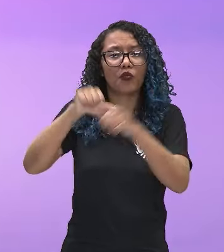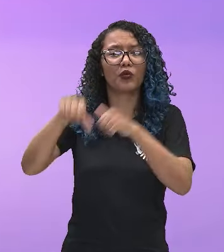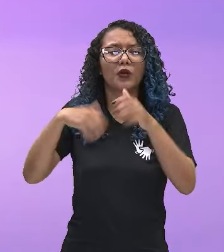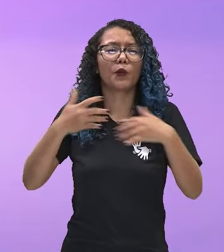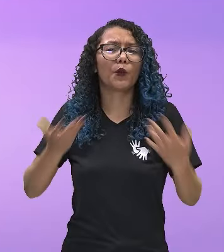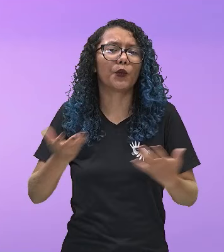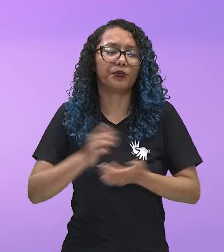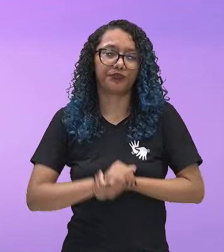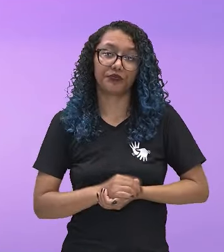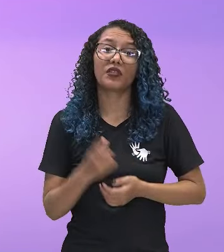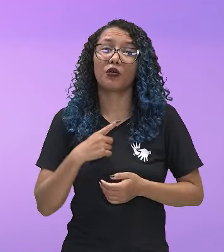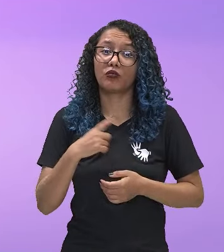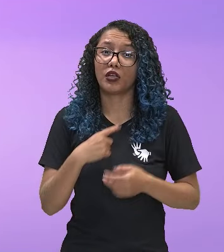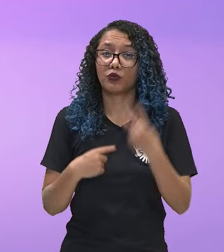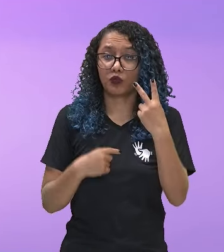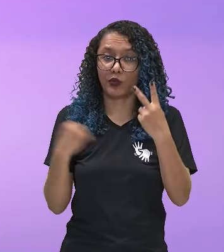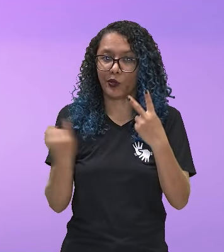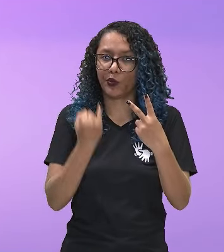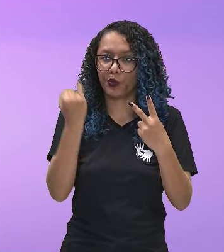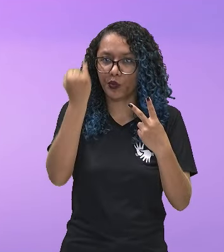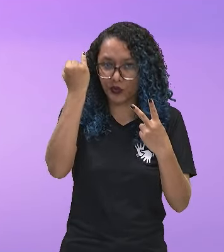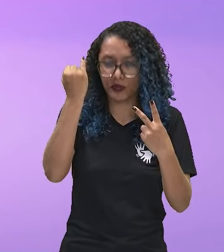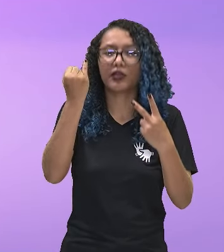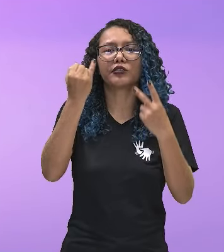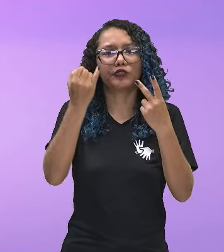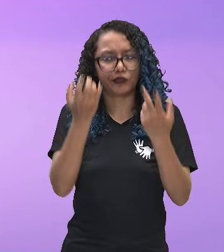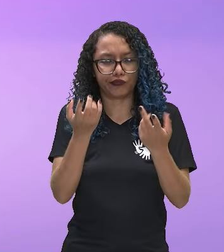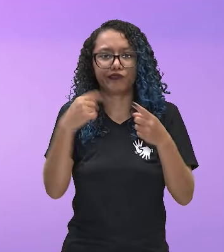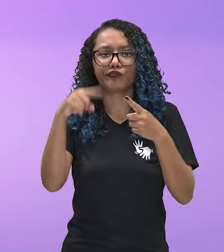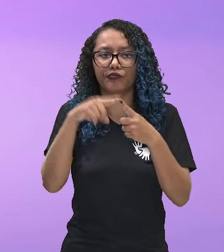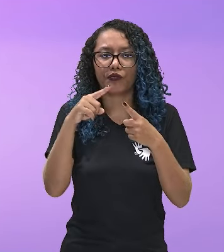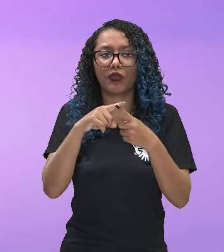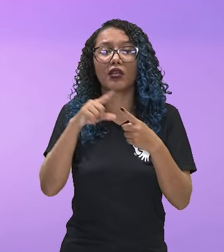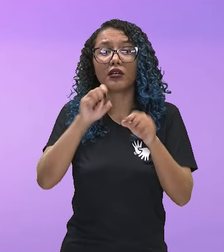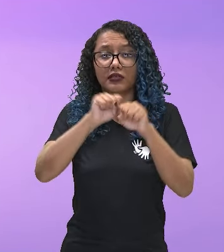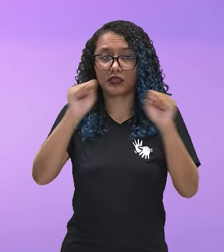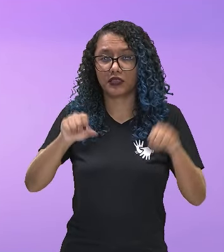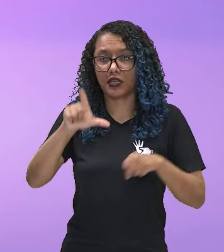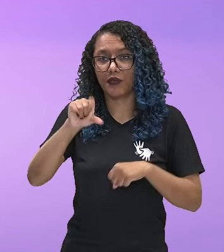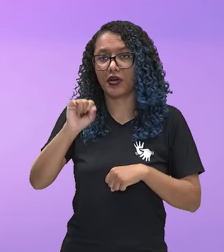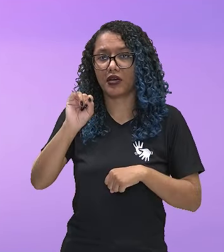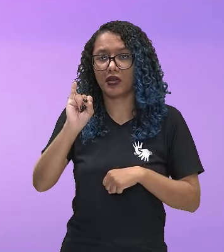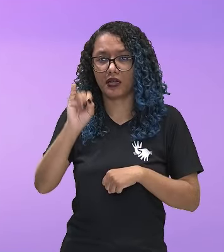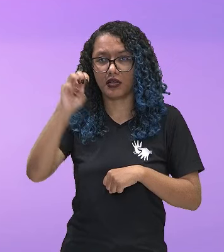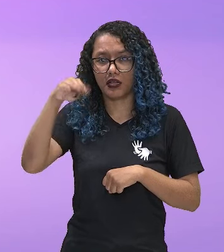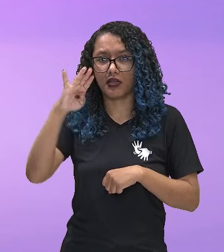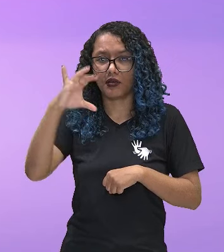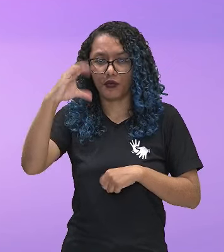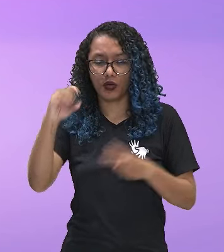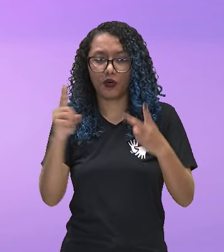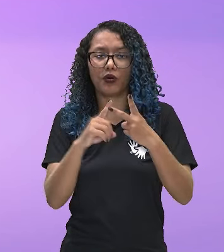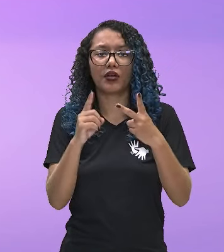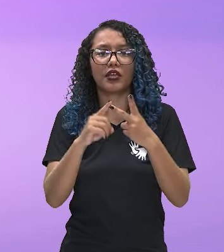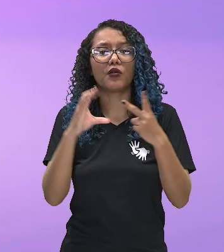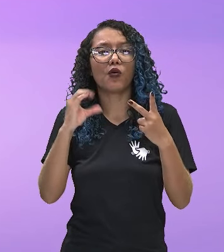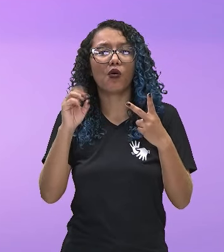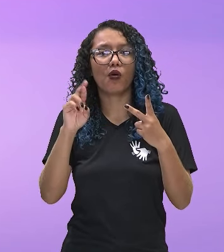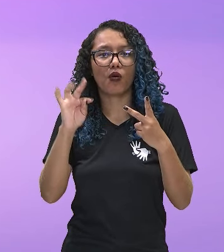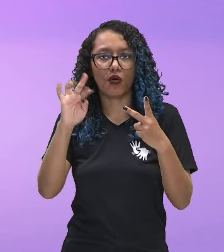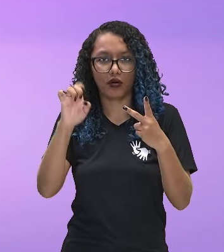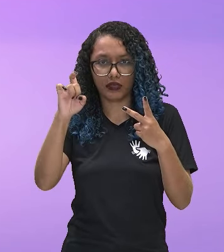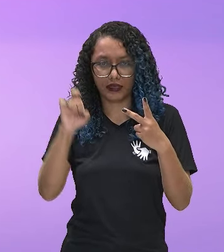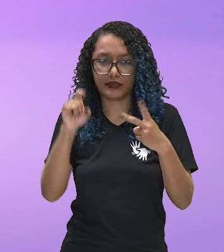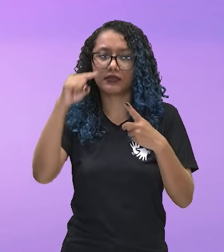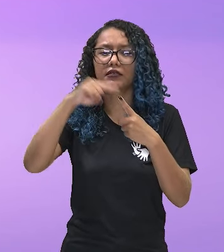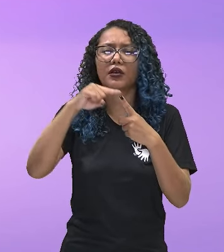Duas áreas merecem um estudo mais detalhado, o sistema límbico e o córtex pré-frontal. O sistema límbico